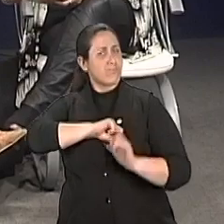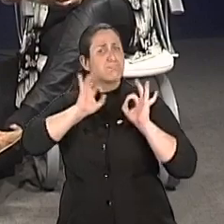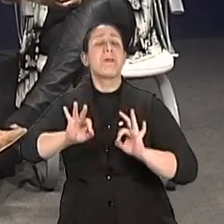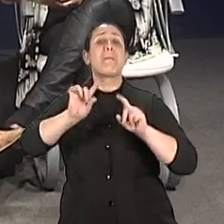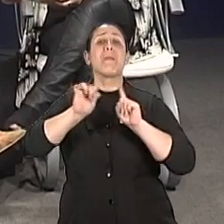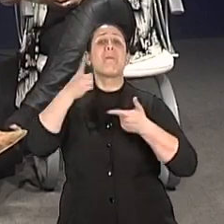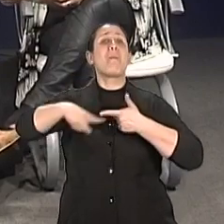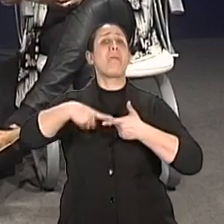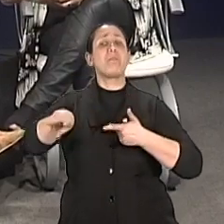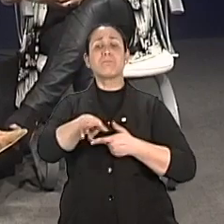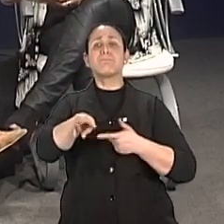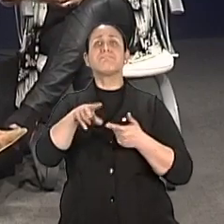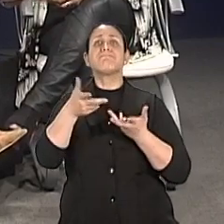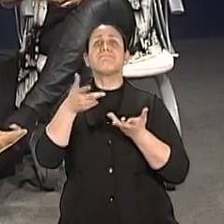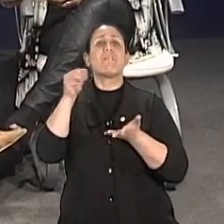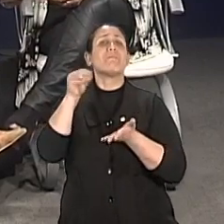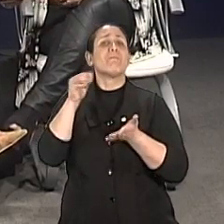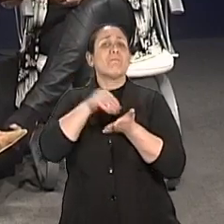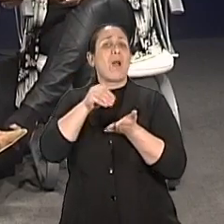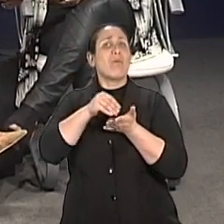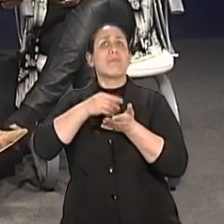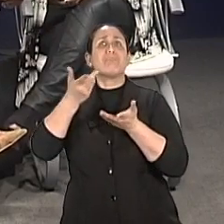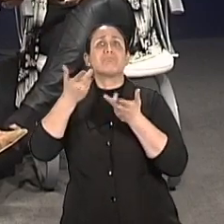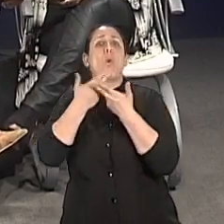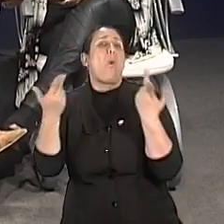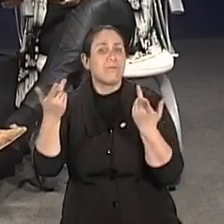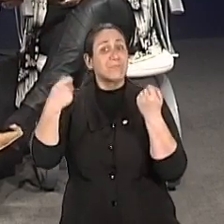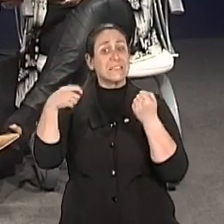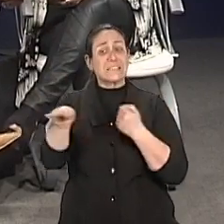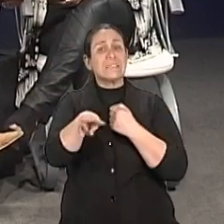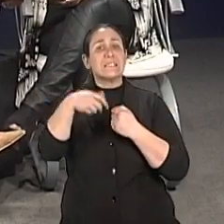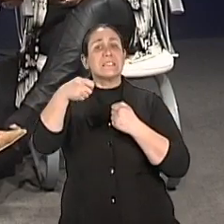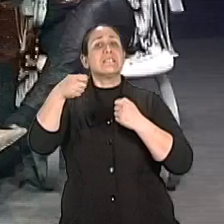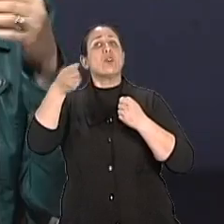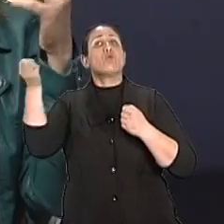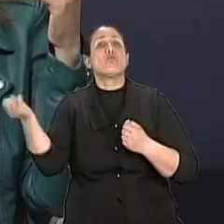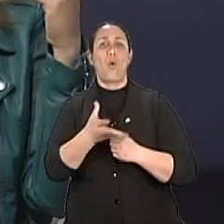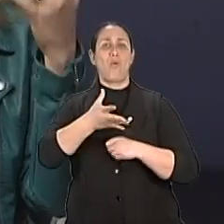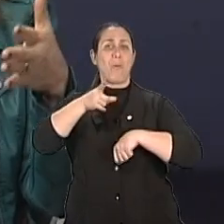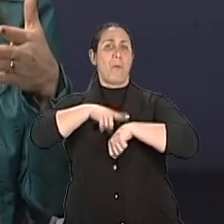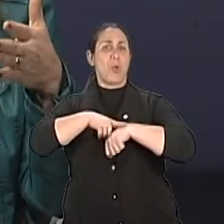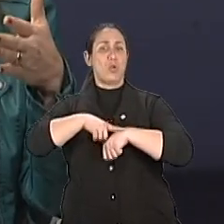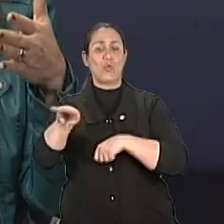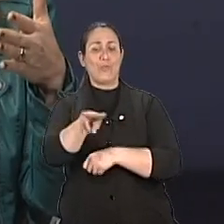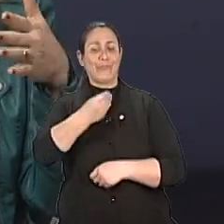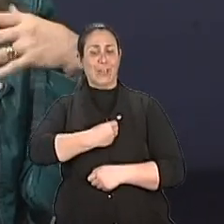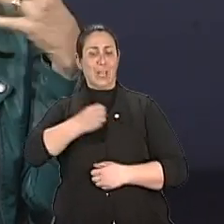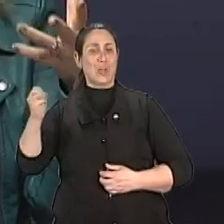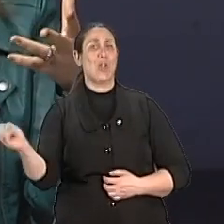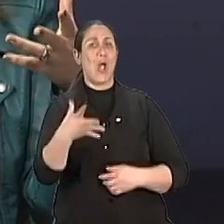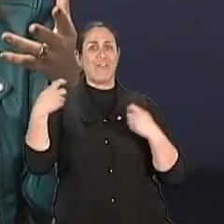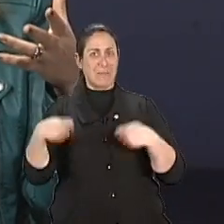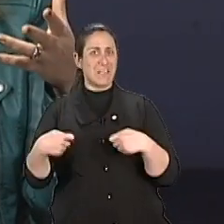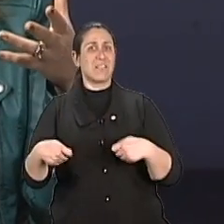nova fase. Porque é uma nova fase, com certeza. E principalmente, Isabel, é uma nova fase, mas com uma expectativa de vida